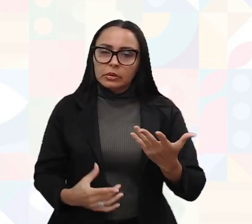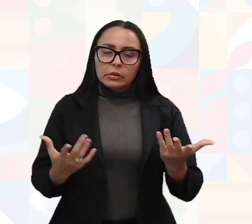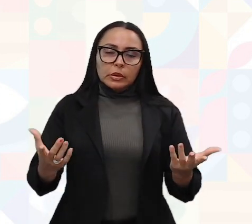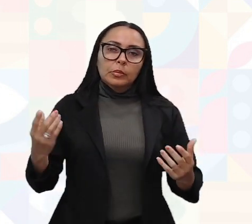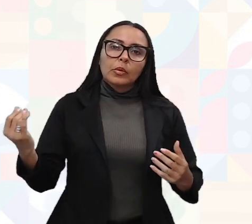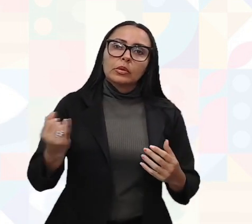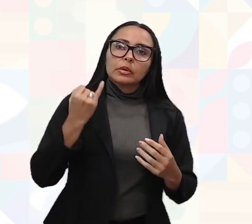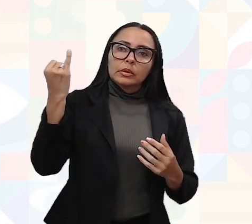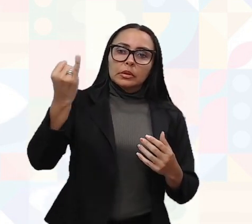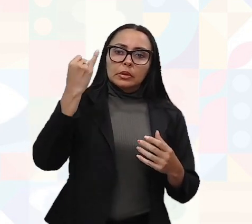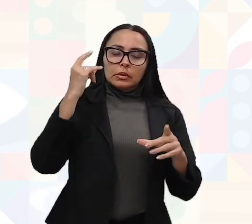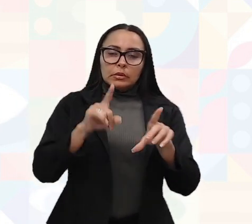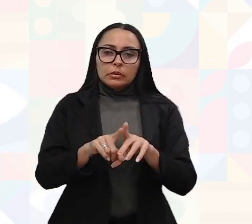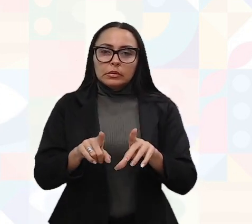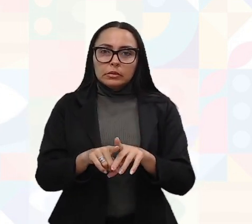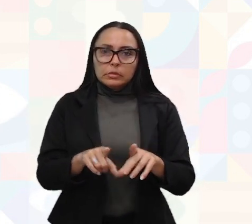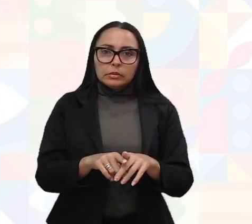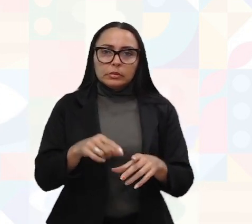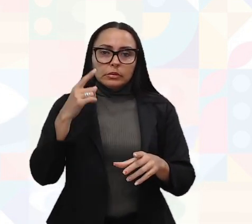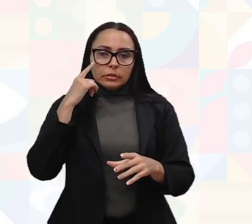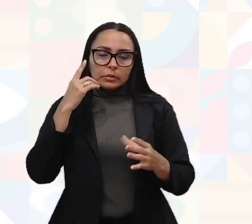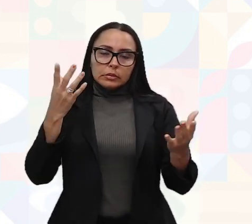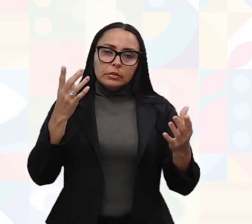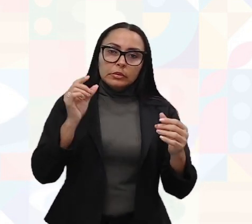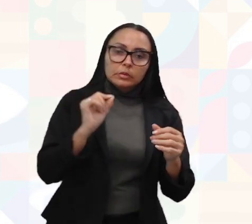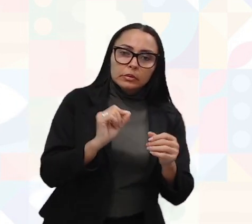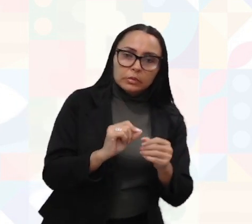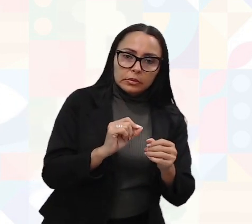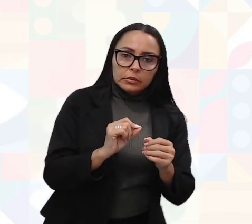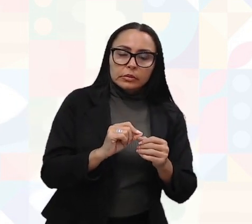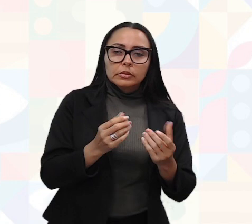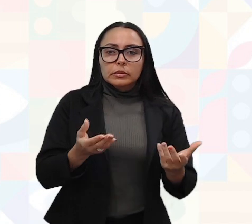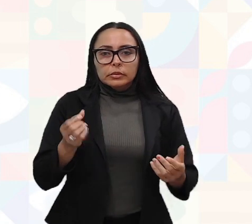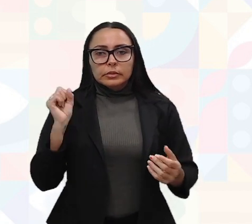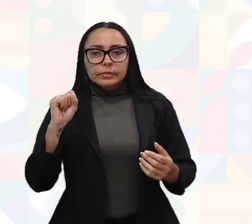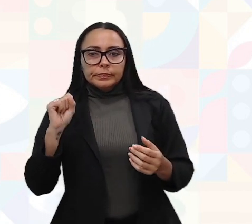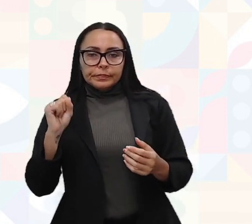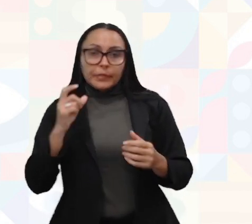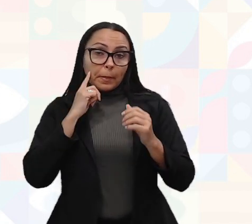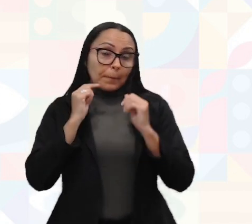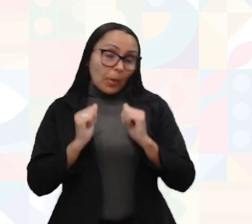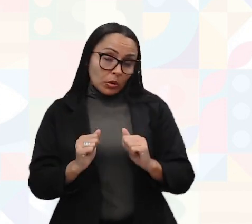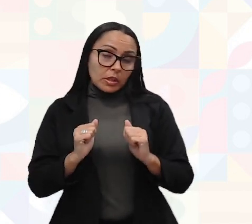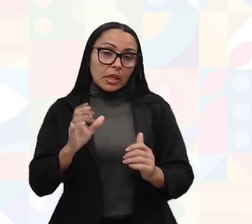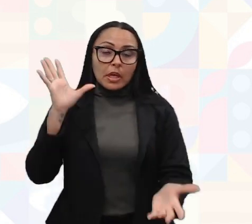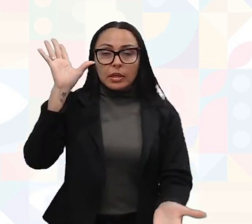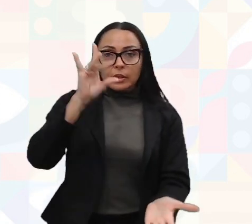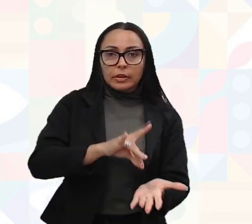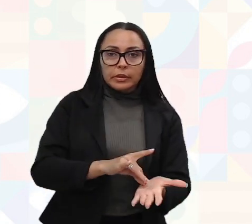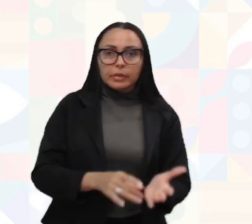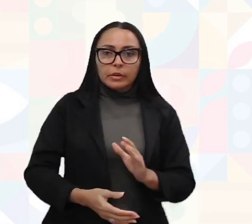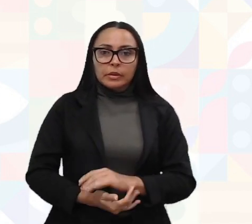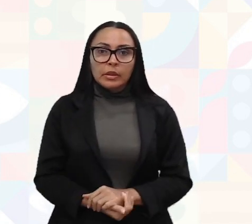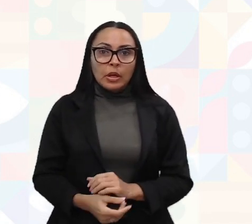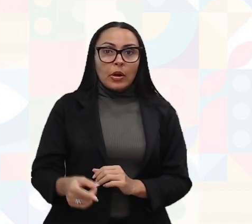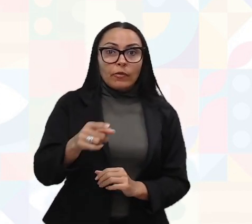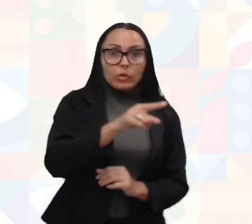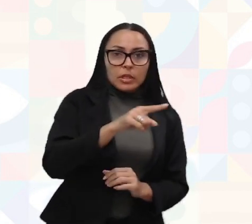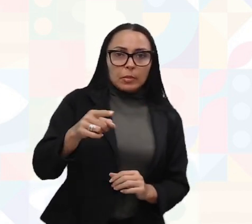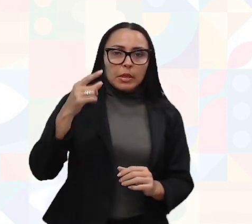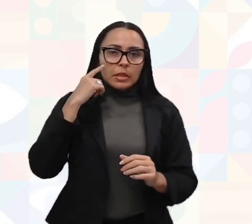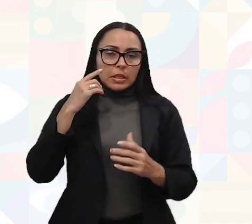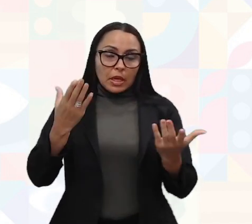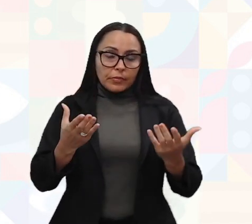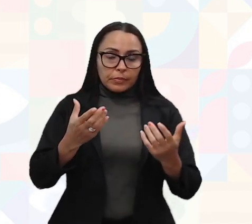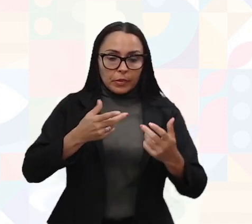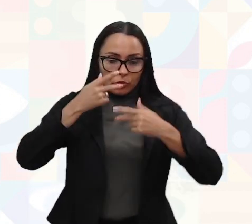importante é o acompanhamento na execução dessa obra, tá? Isso também pode ser realizado. Agora você tem que abordar isso ao seu